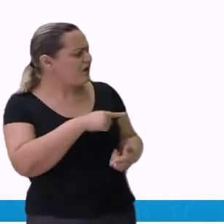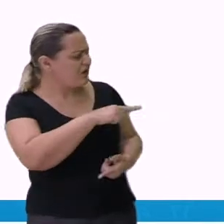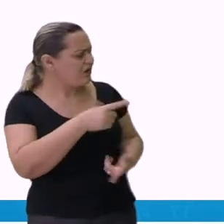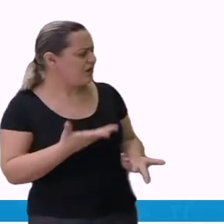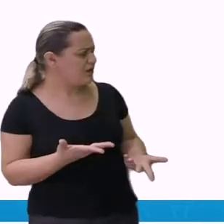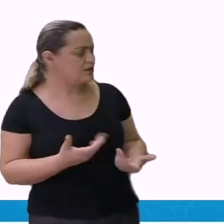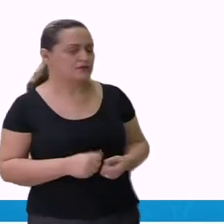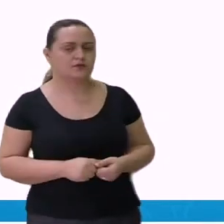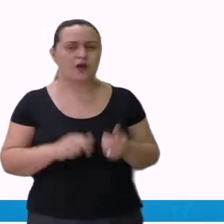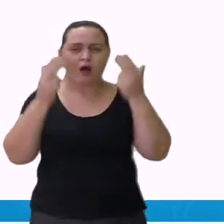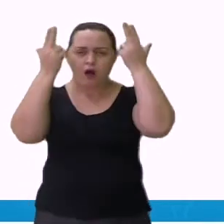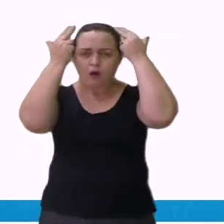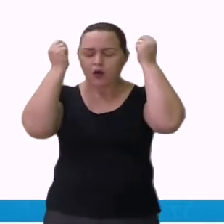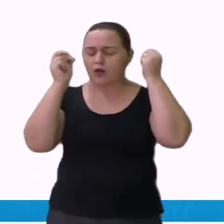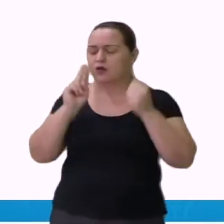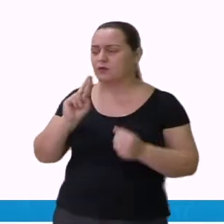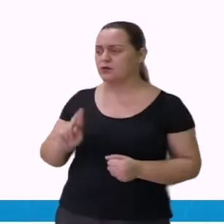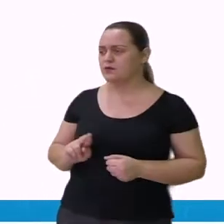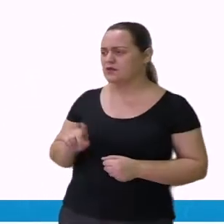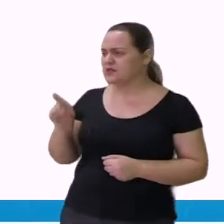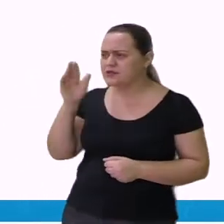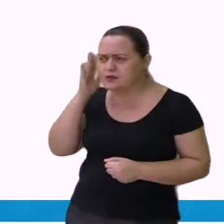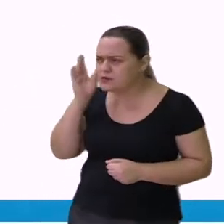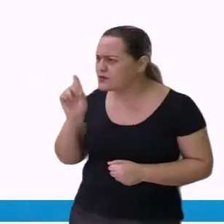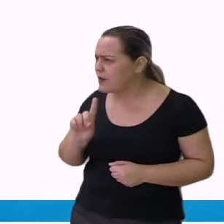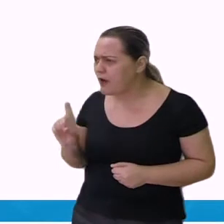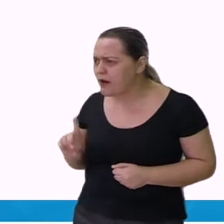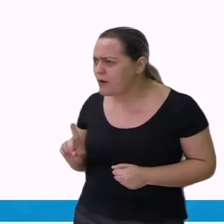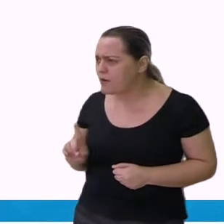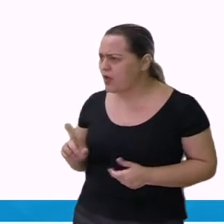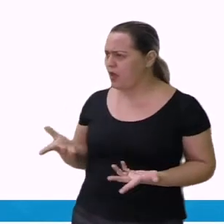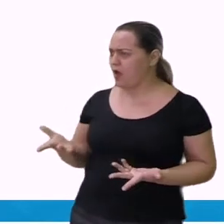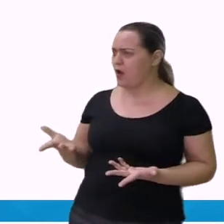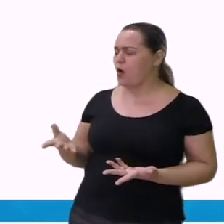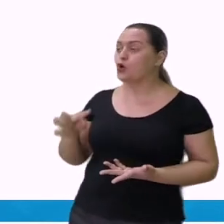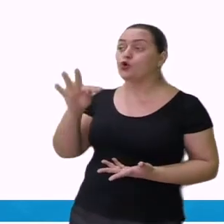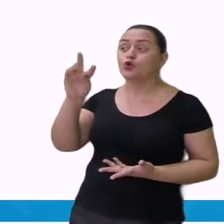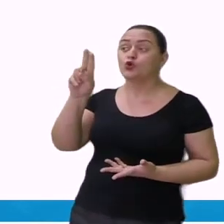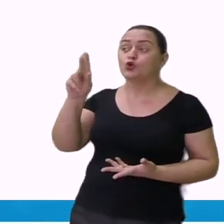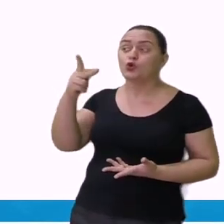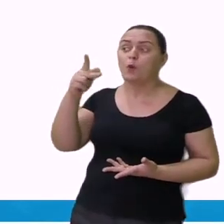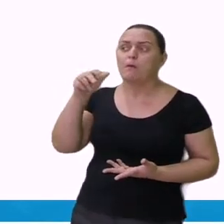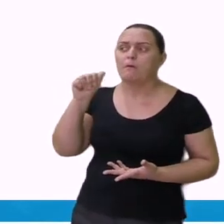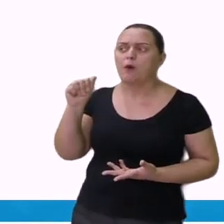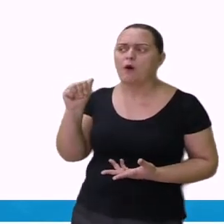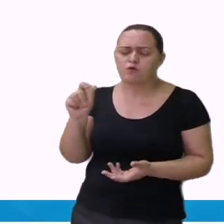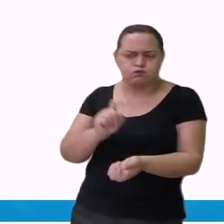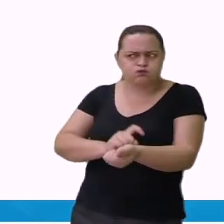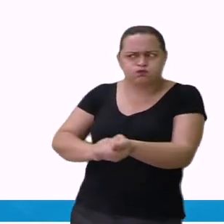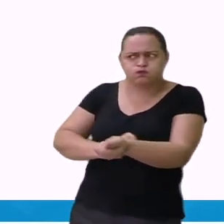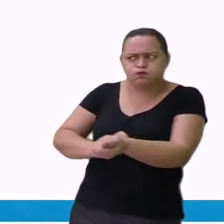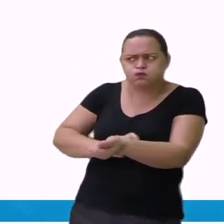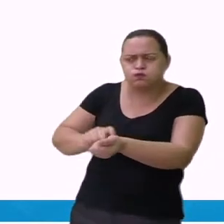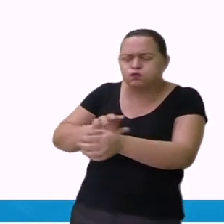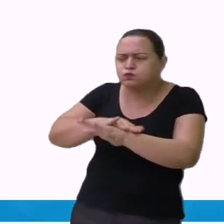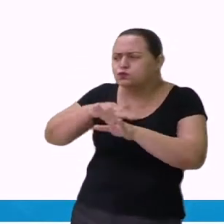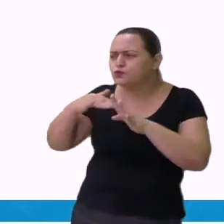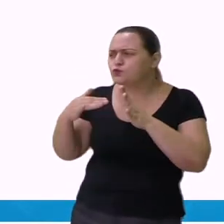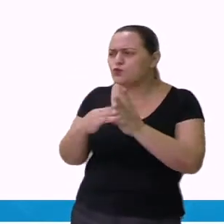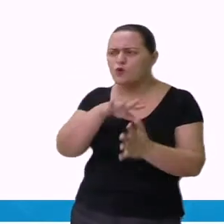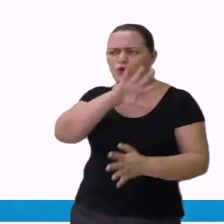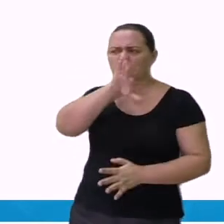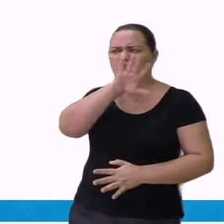sabe, comadre onça. Acontece que Tupã está furioso com todos os bichos da